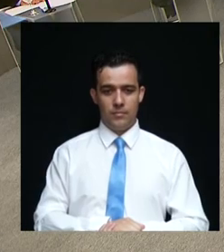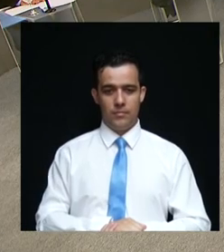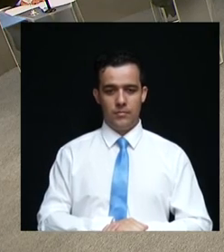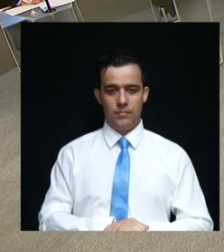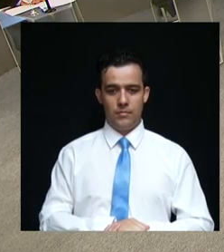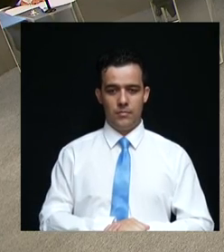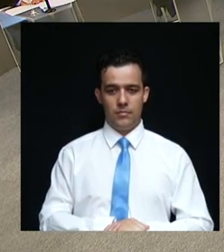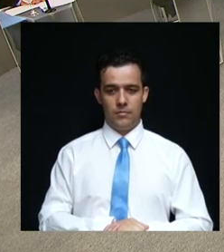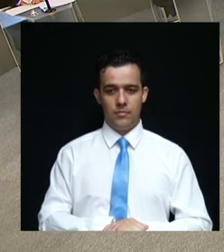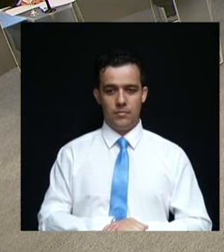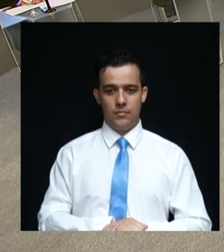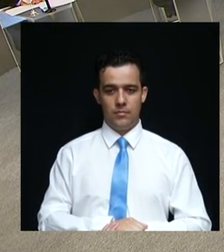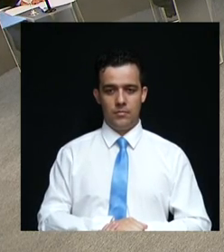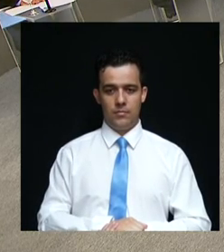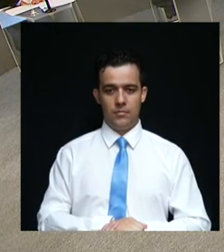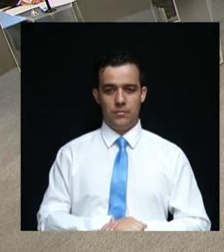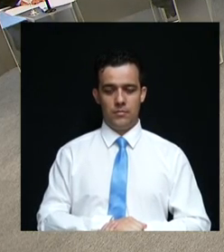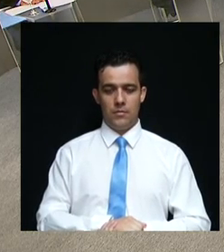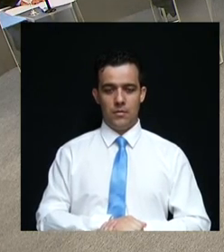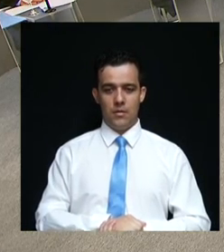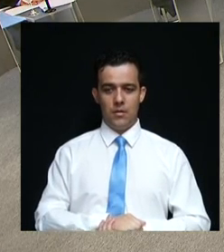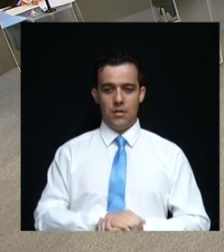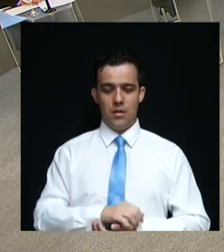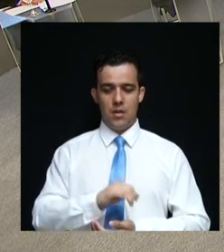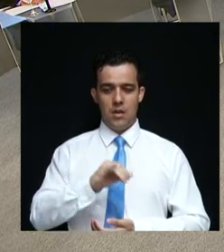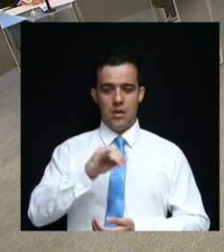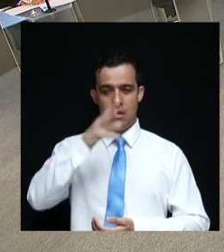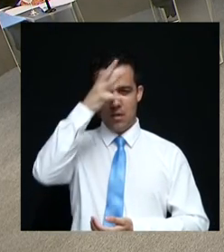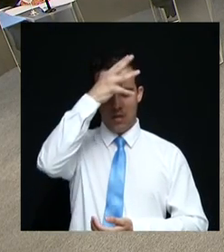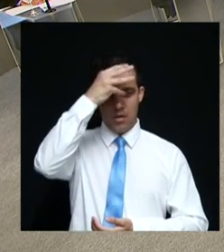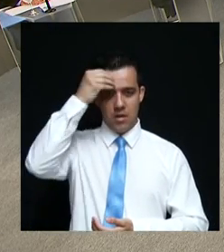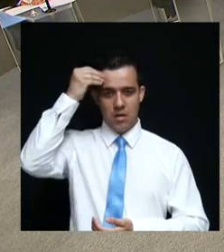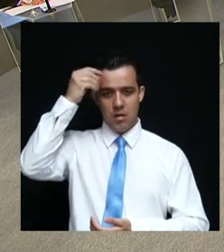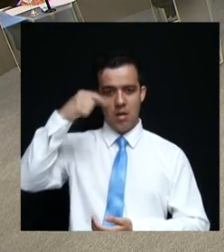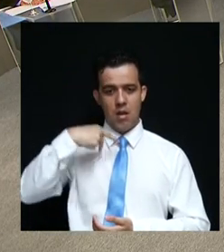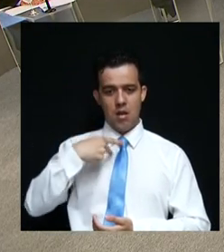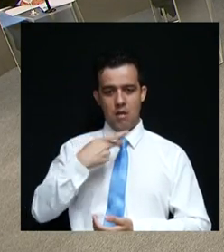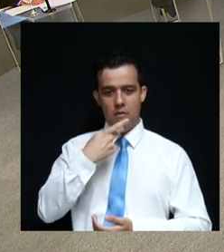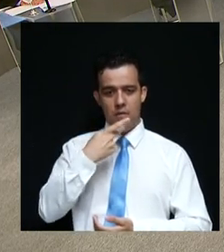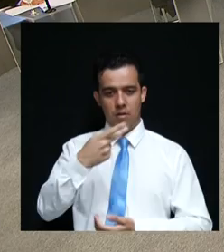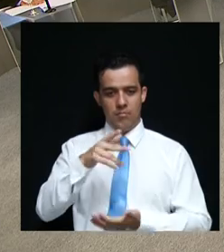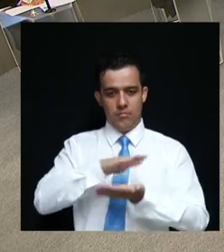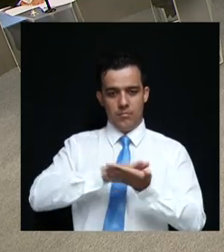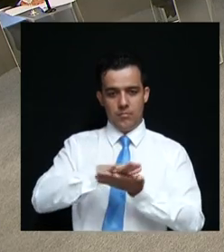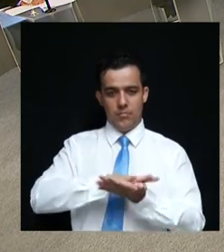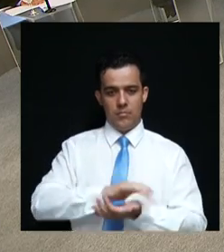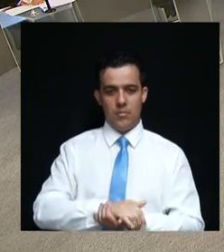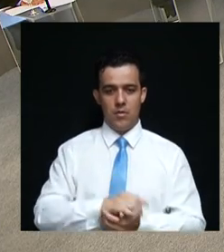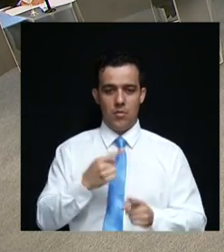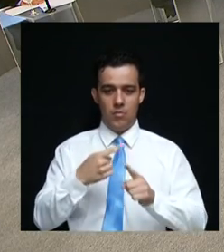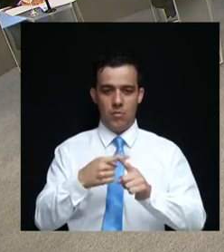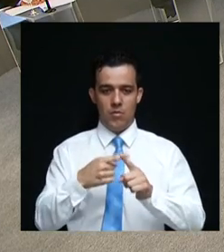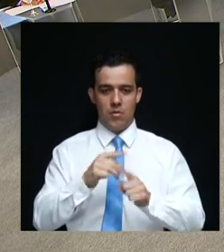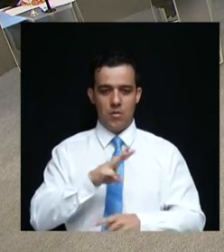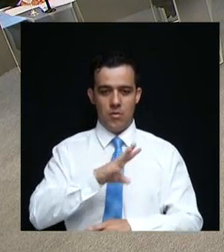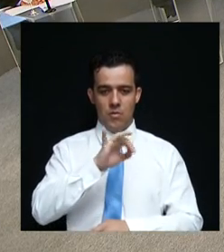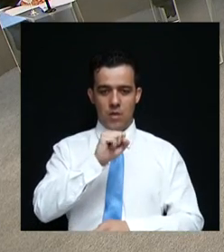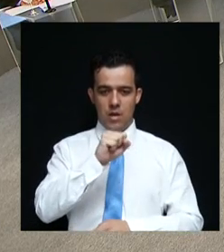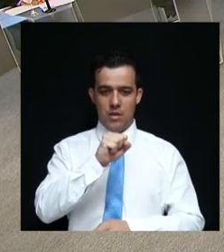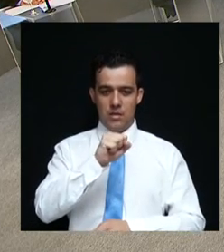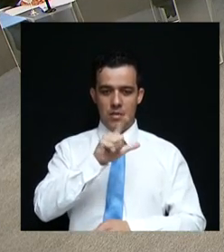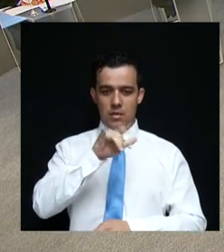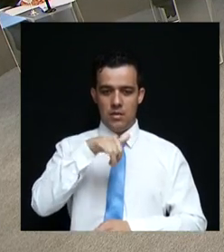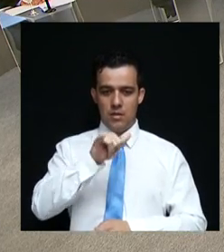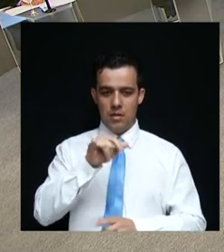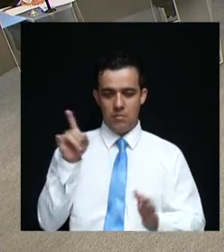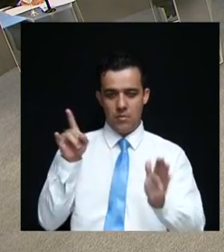Não, ainda teve um... O candidato Daniel Vilela está reclamando que não comentou ainda. É porque eu pergunto ele. O